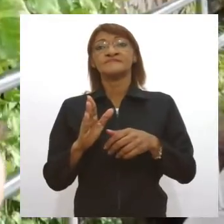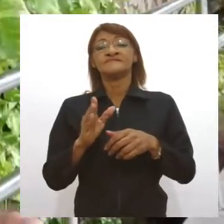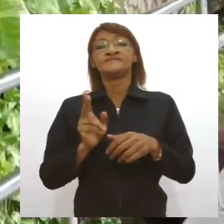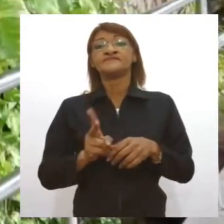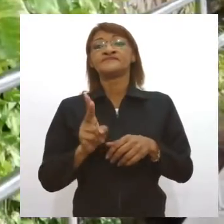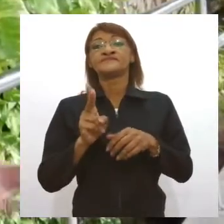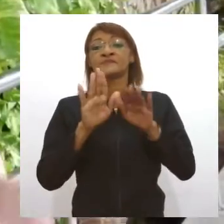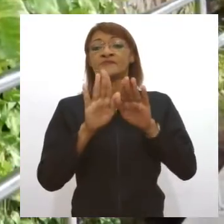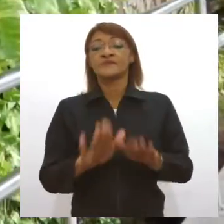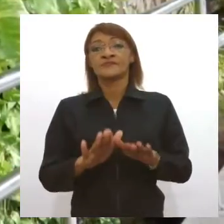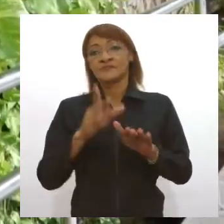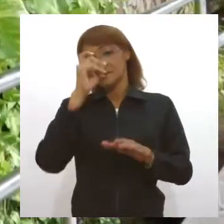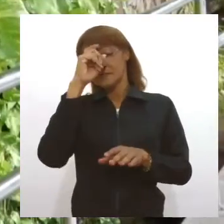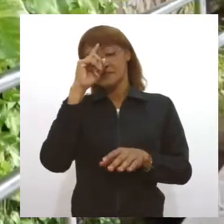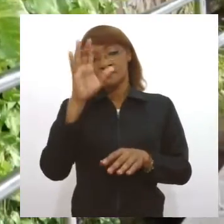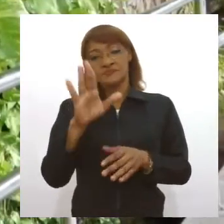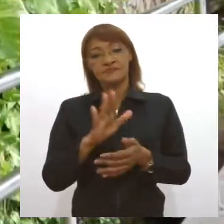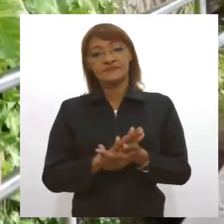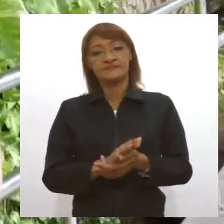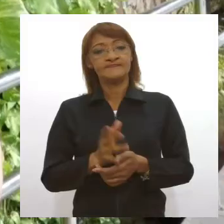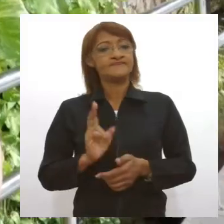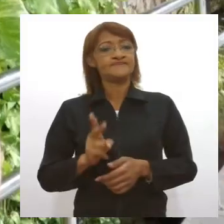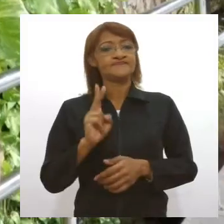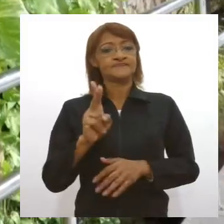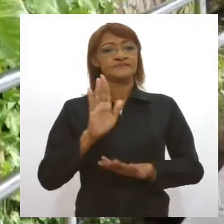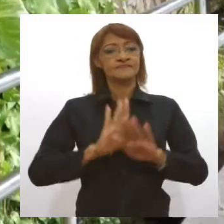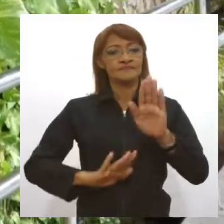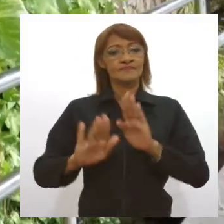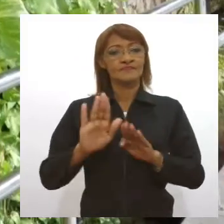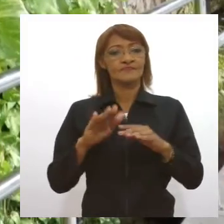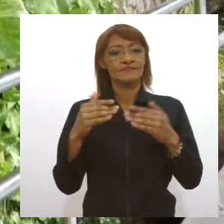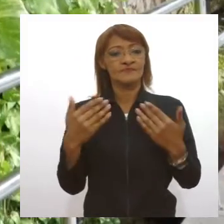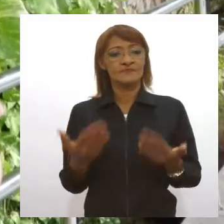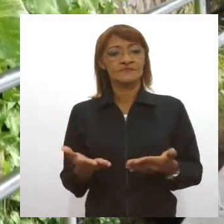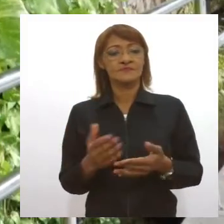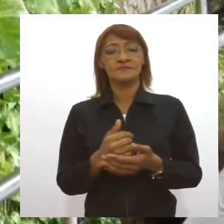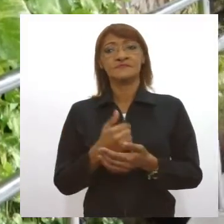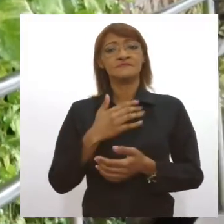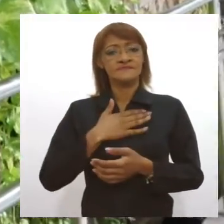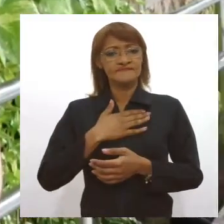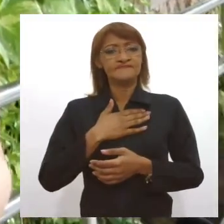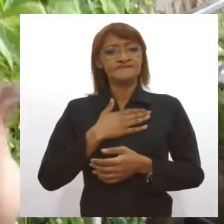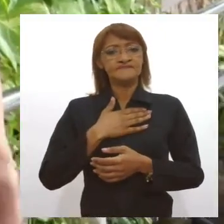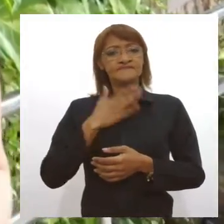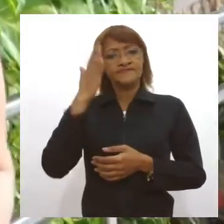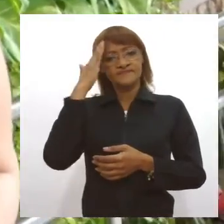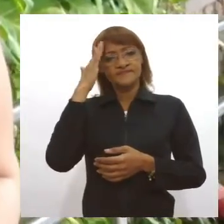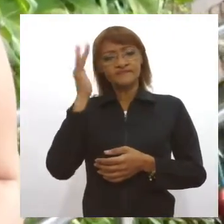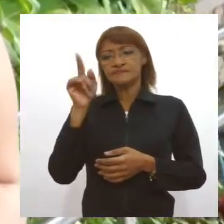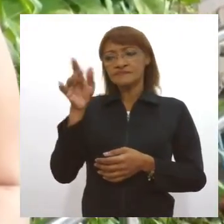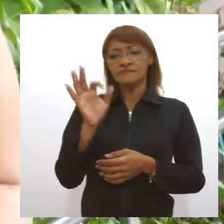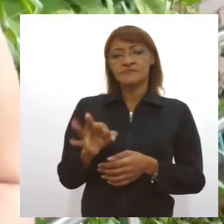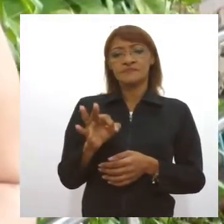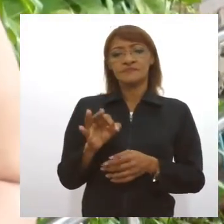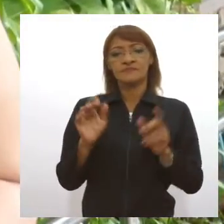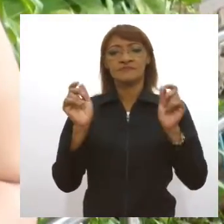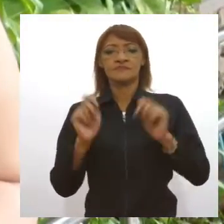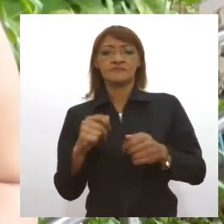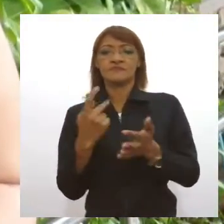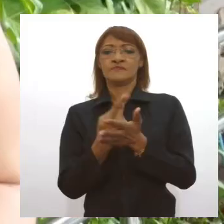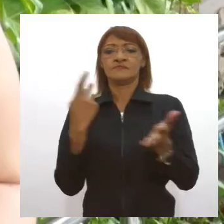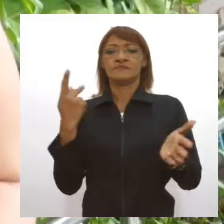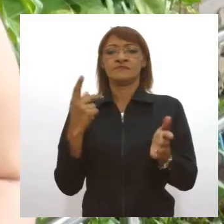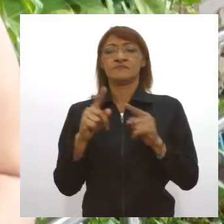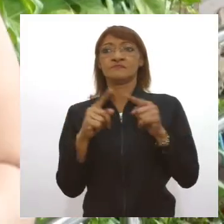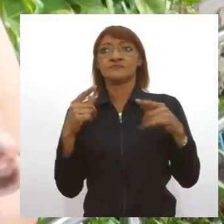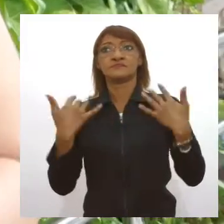Eu sempre me cuidei, continuo me cuidando. Então, eu tinha muita consciência de que eu estava fazendo as coisas certas. Podia acontecer, mas eu nunca tive